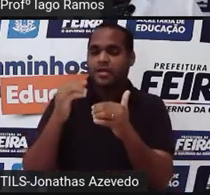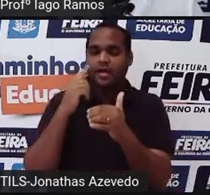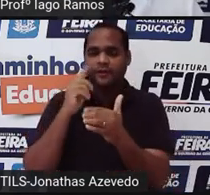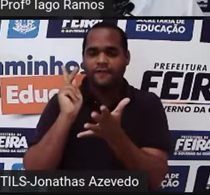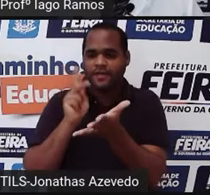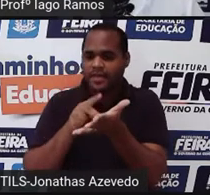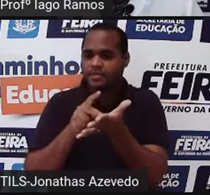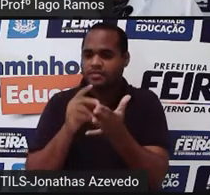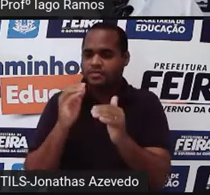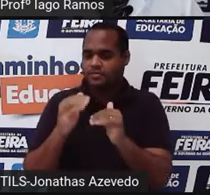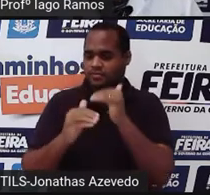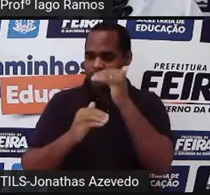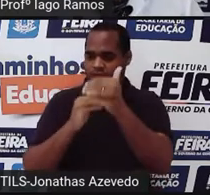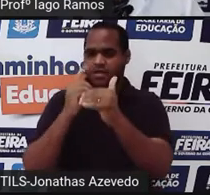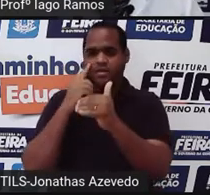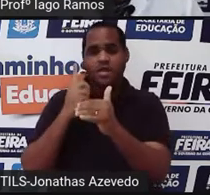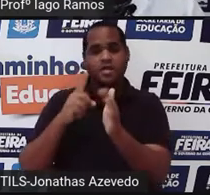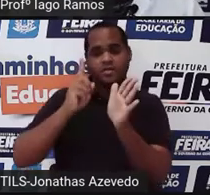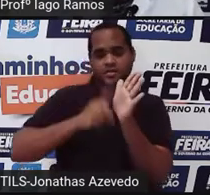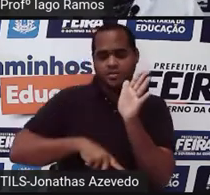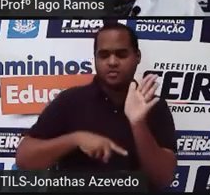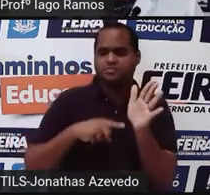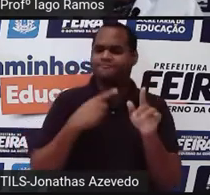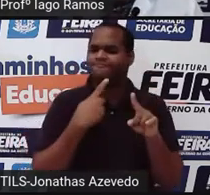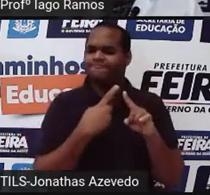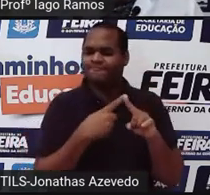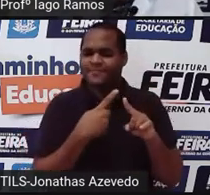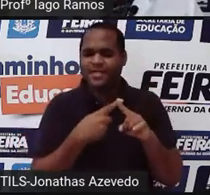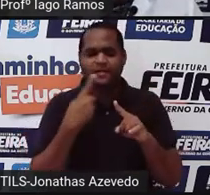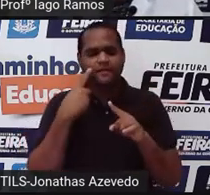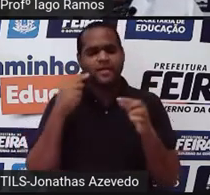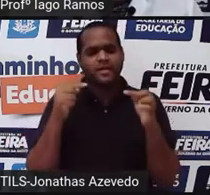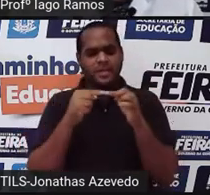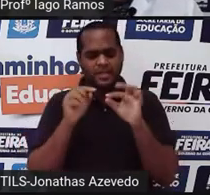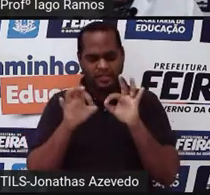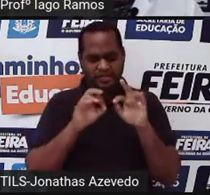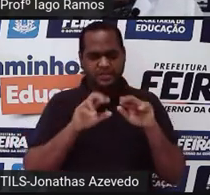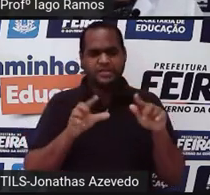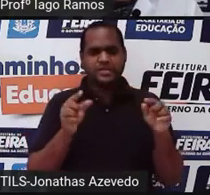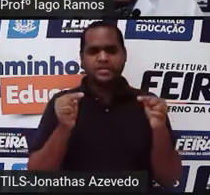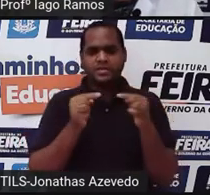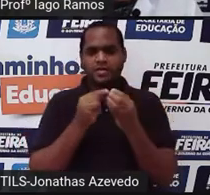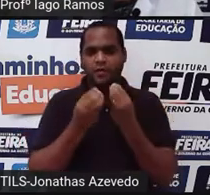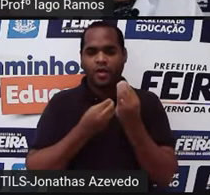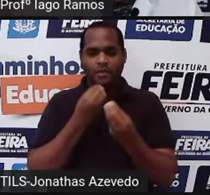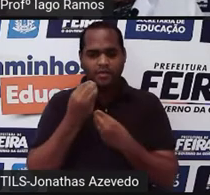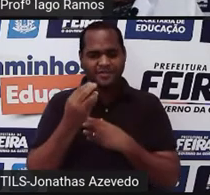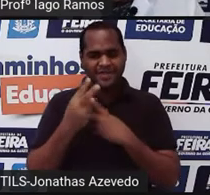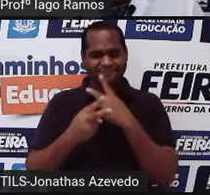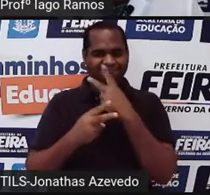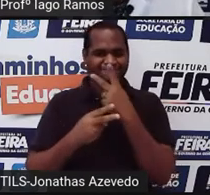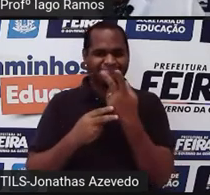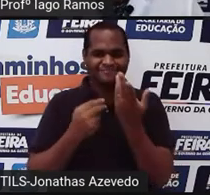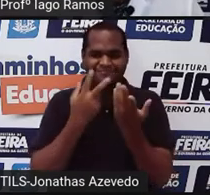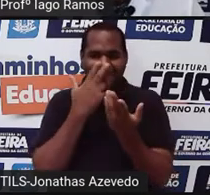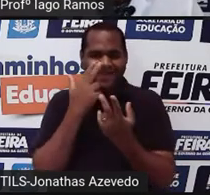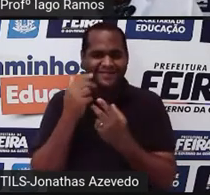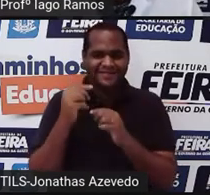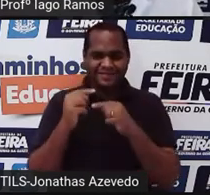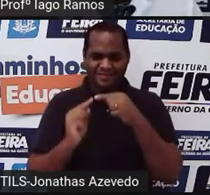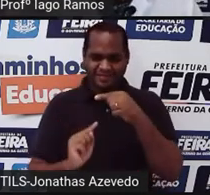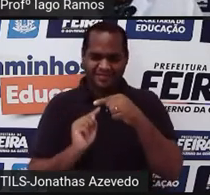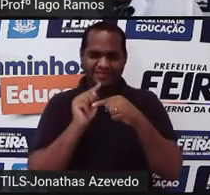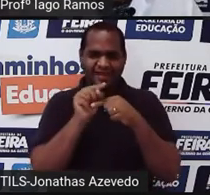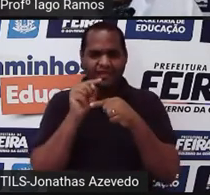elevado a número negativo, por que que fica daquela forma ali? Aparece uma fração elevada ao